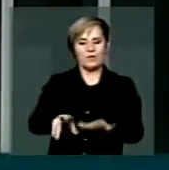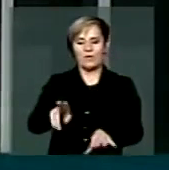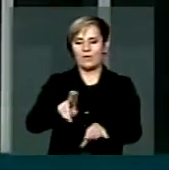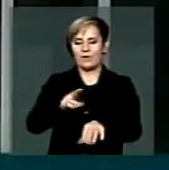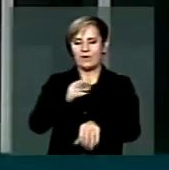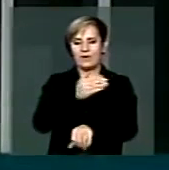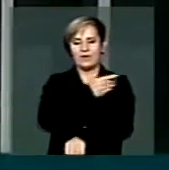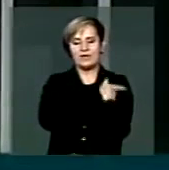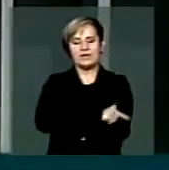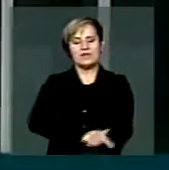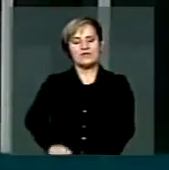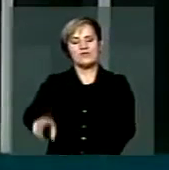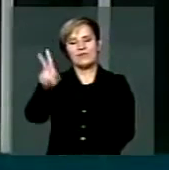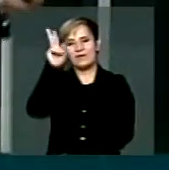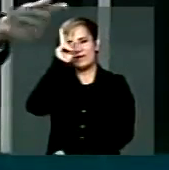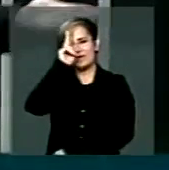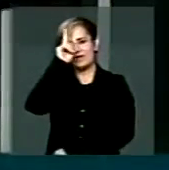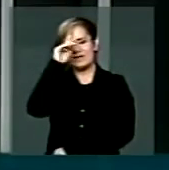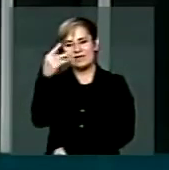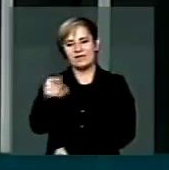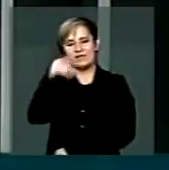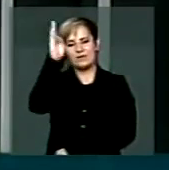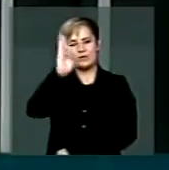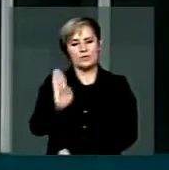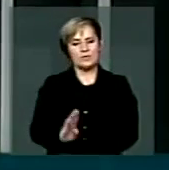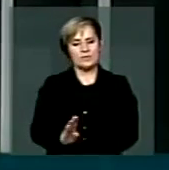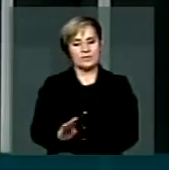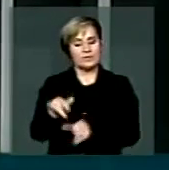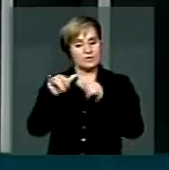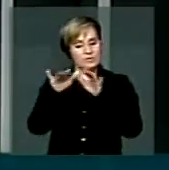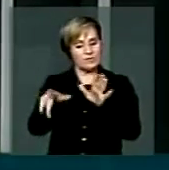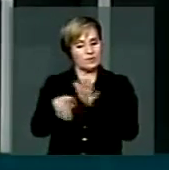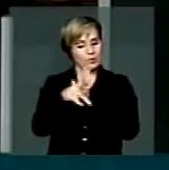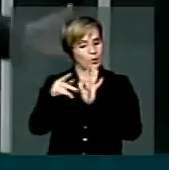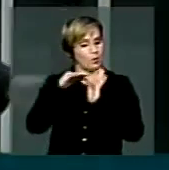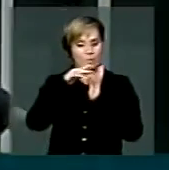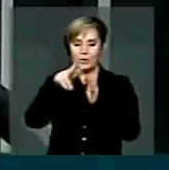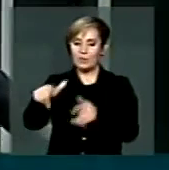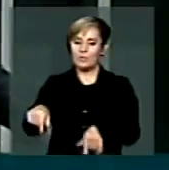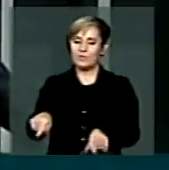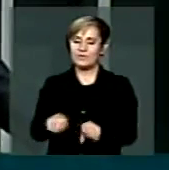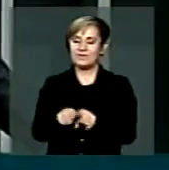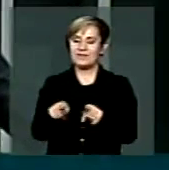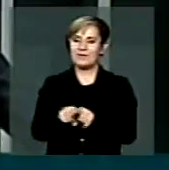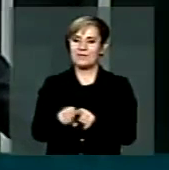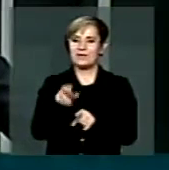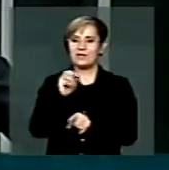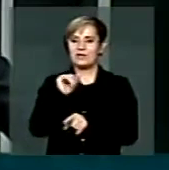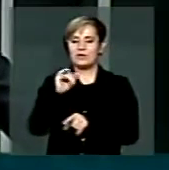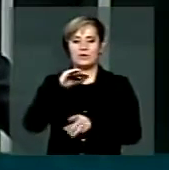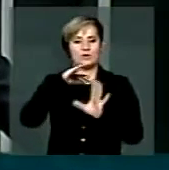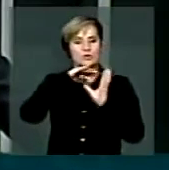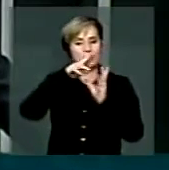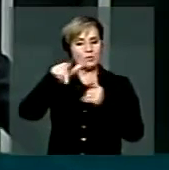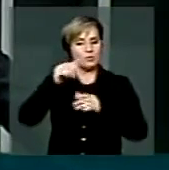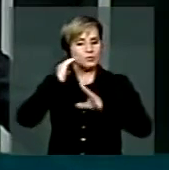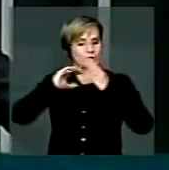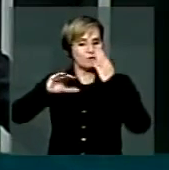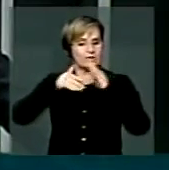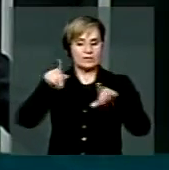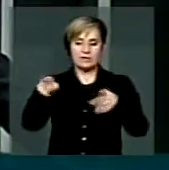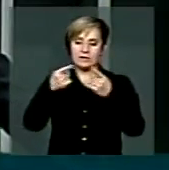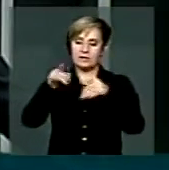deixou um legado para o Brasil. Por que não dizer para o mundo? Se o mundo canta suas canções,